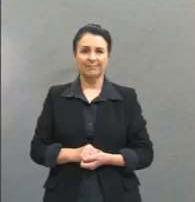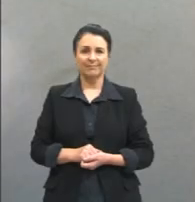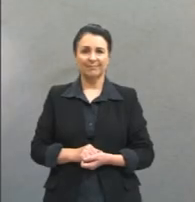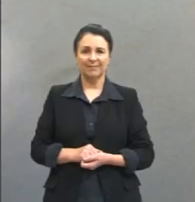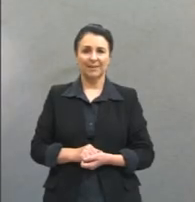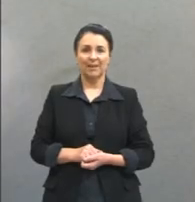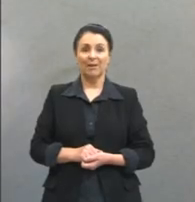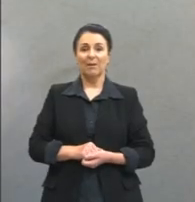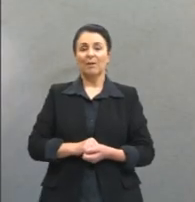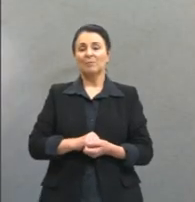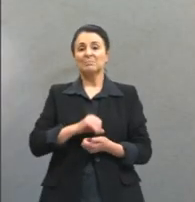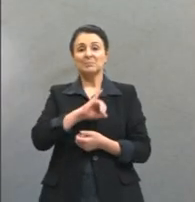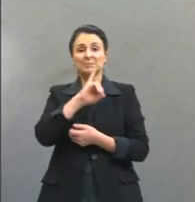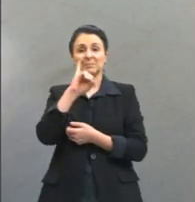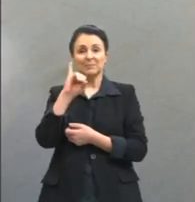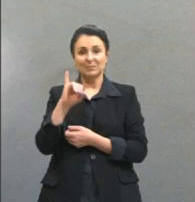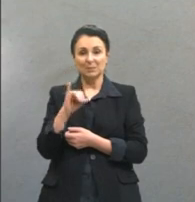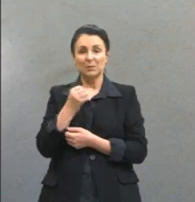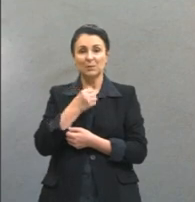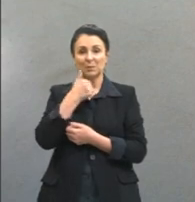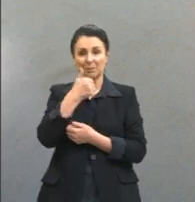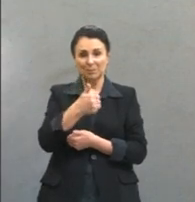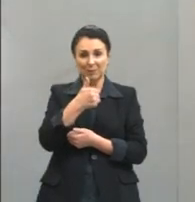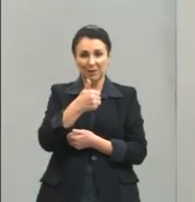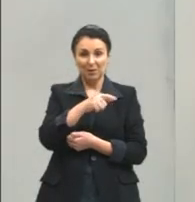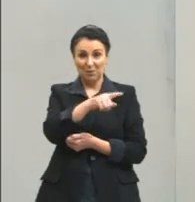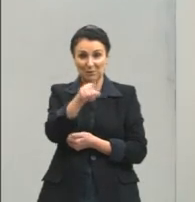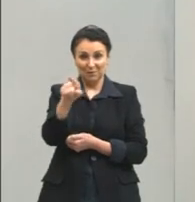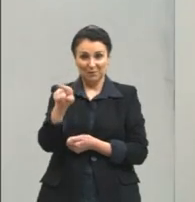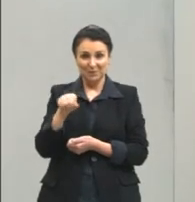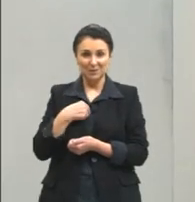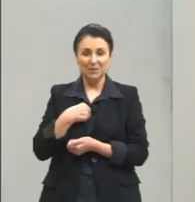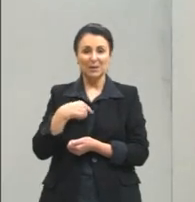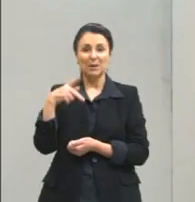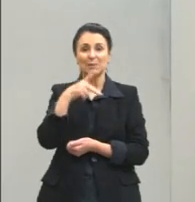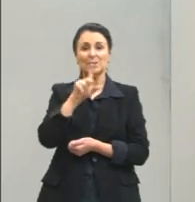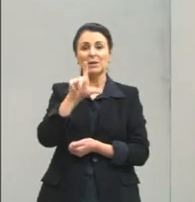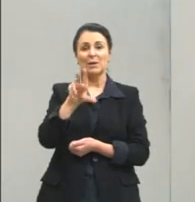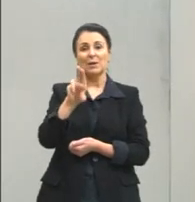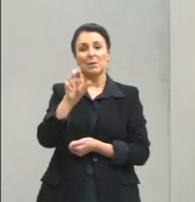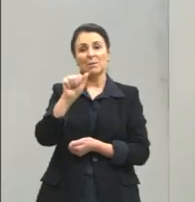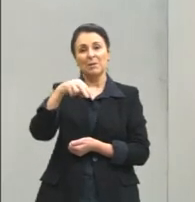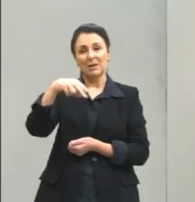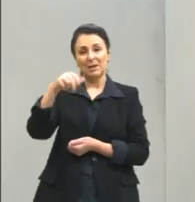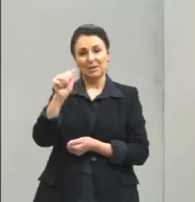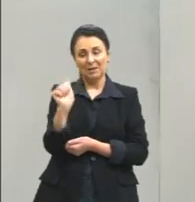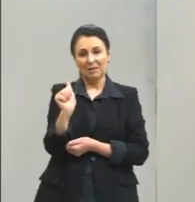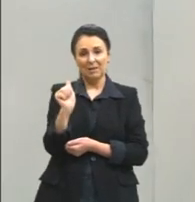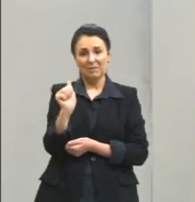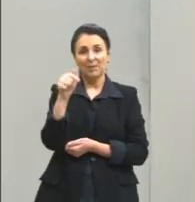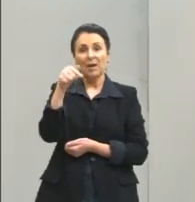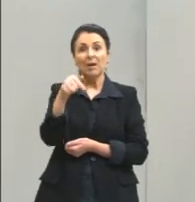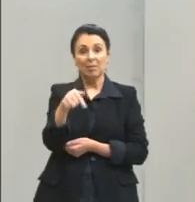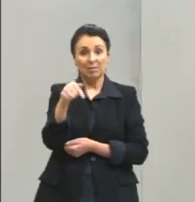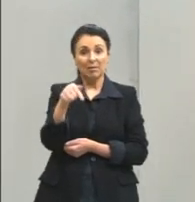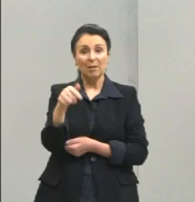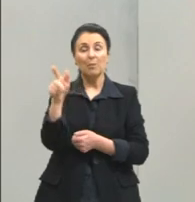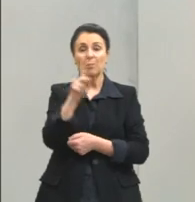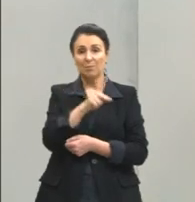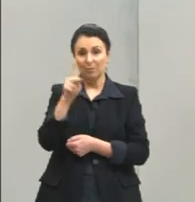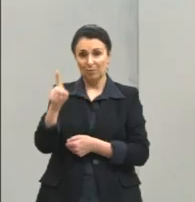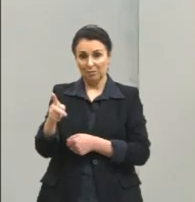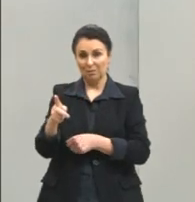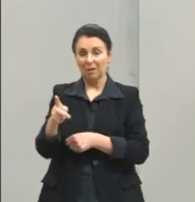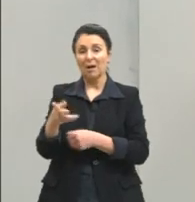E aí pessoal, tudo bem com vocês? Eu sou a professora Luana Miller, estou aqui para trabalhar com vocês o